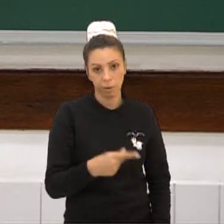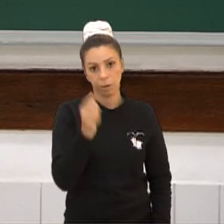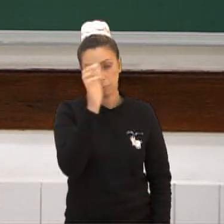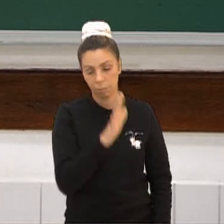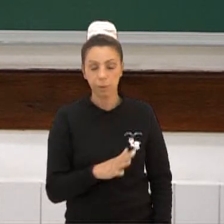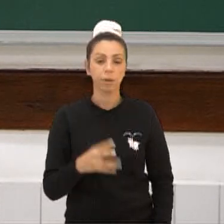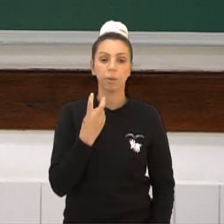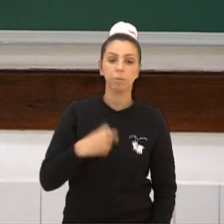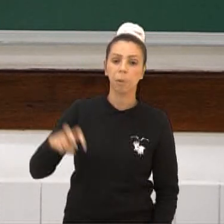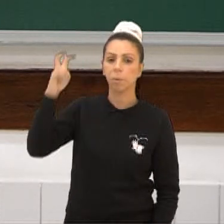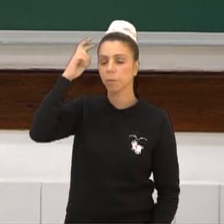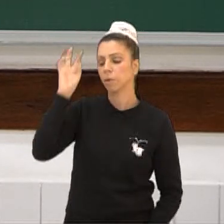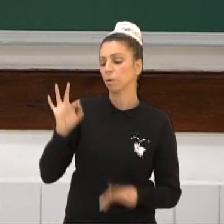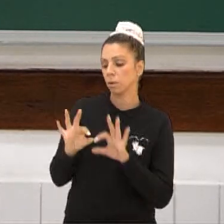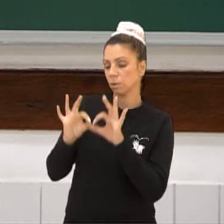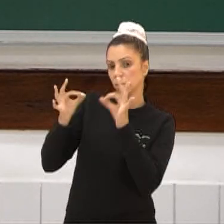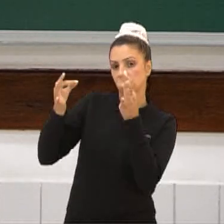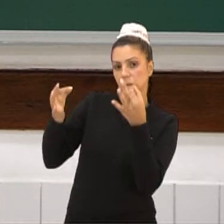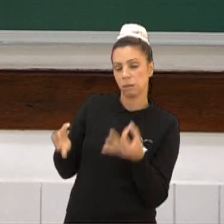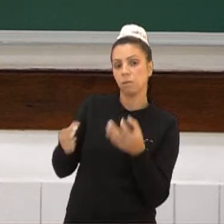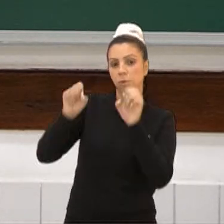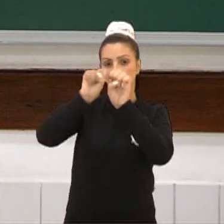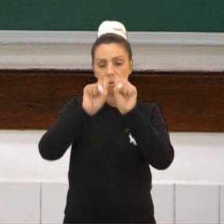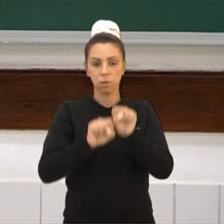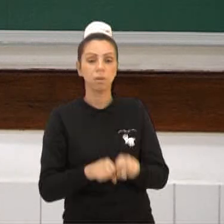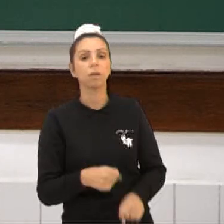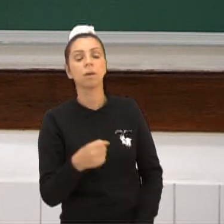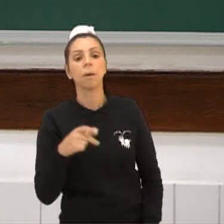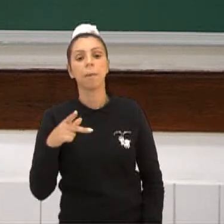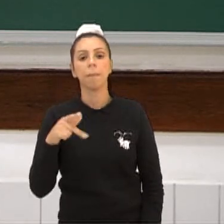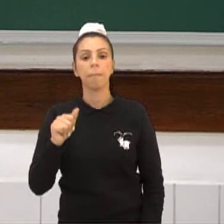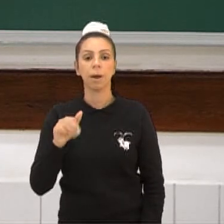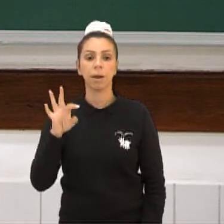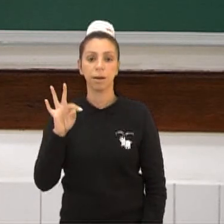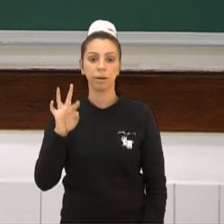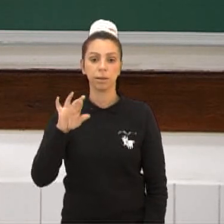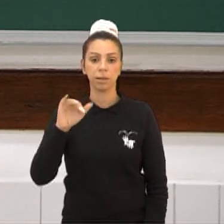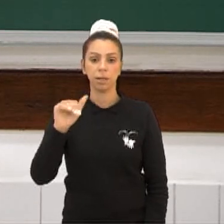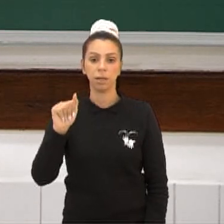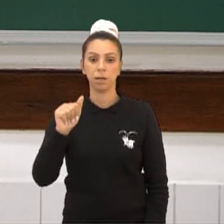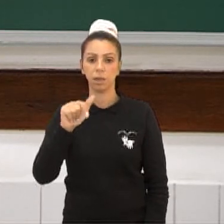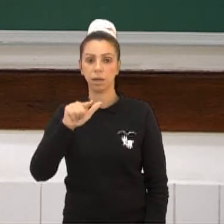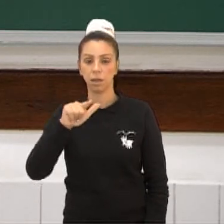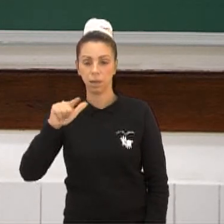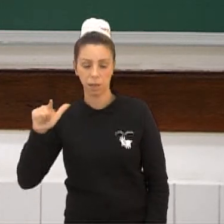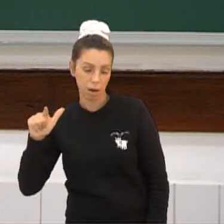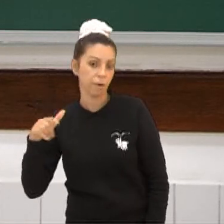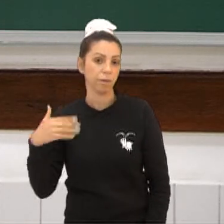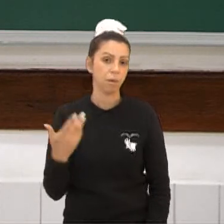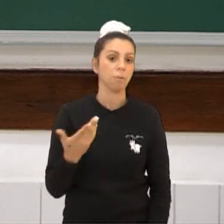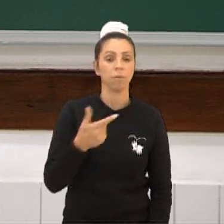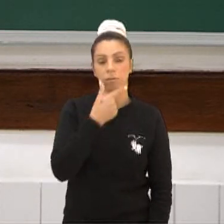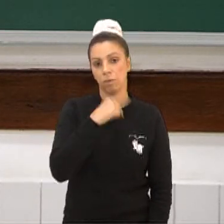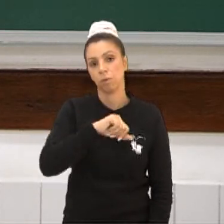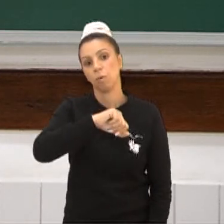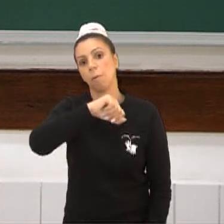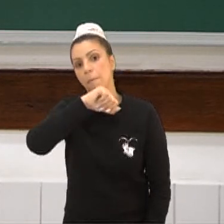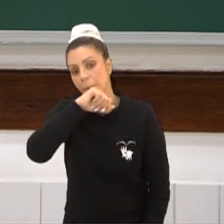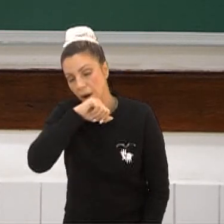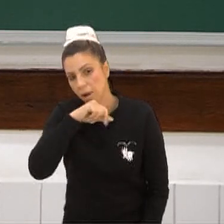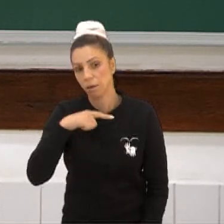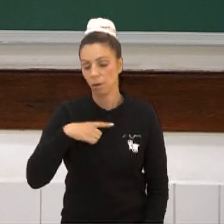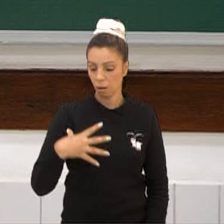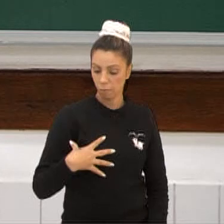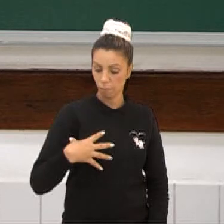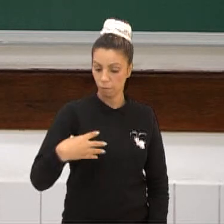uma cultura simples do sistema patriarcal. O é o sistema patriarcal? O sistema patriarcal é seguinte, eu sou pai e tenho filho. Meu filho